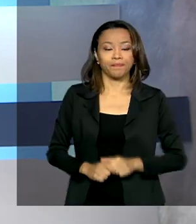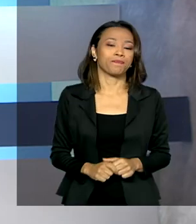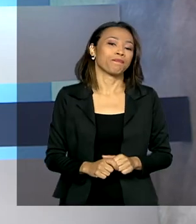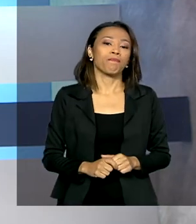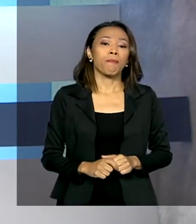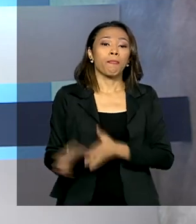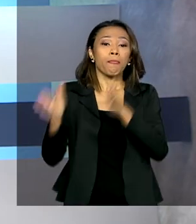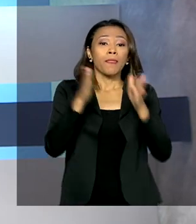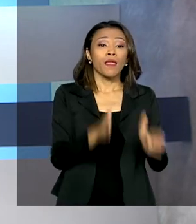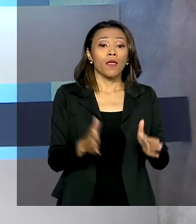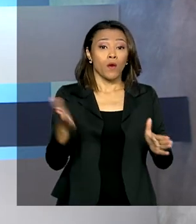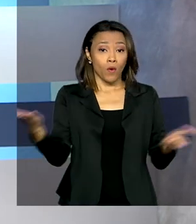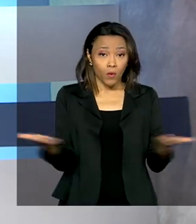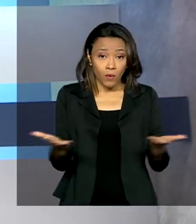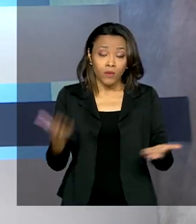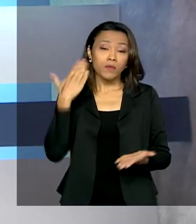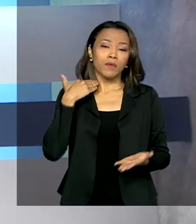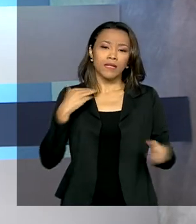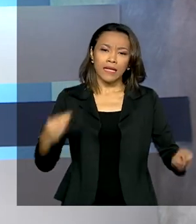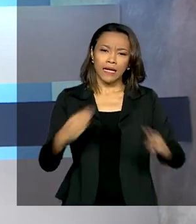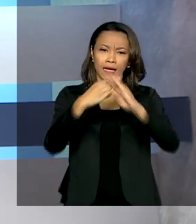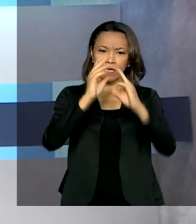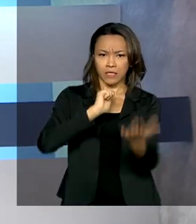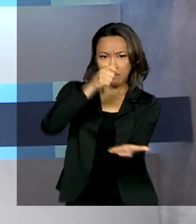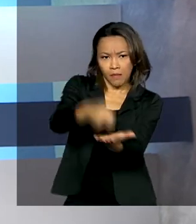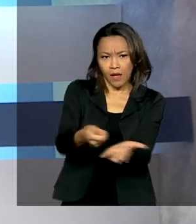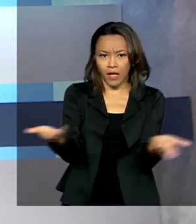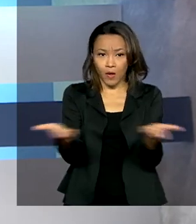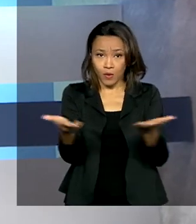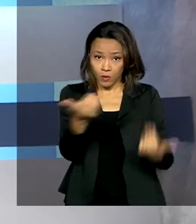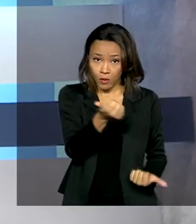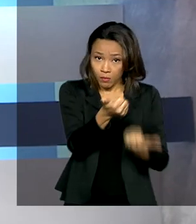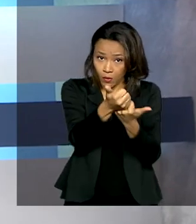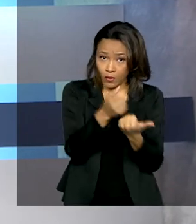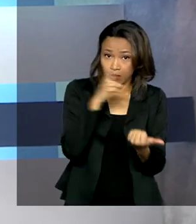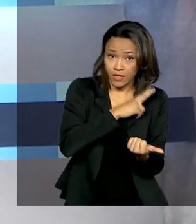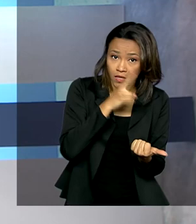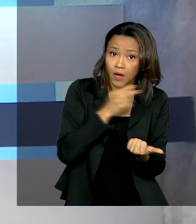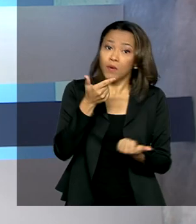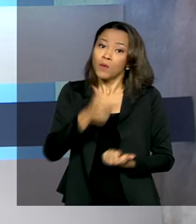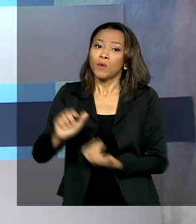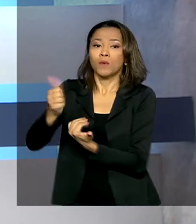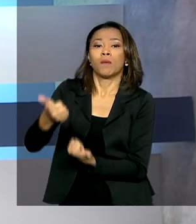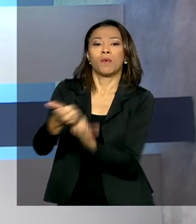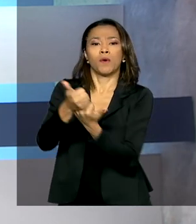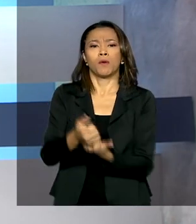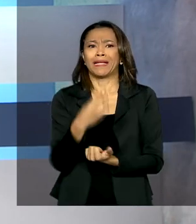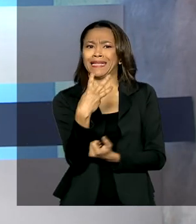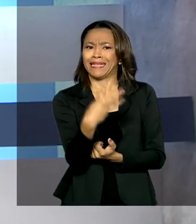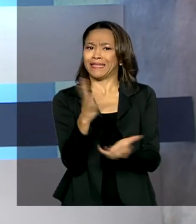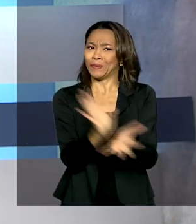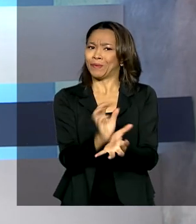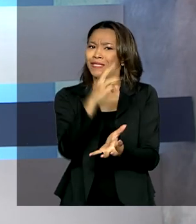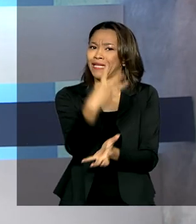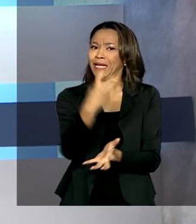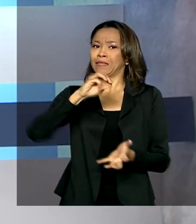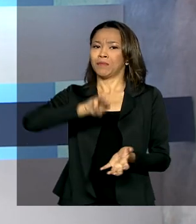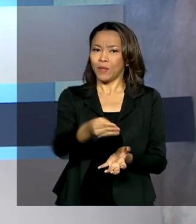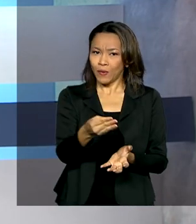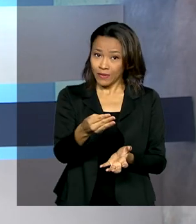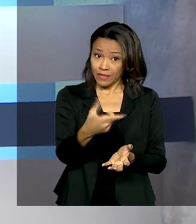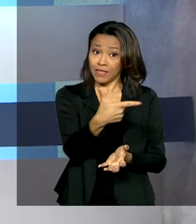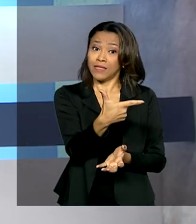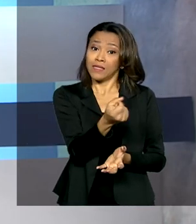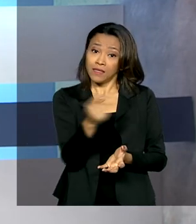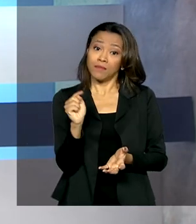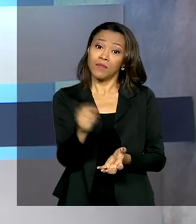A Caixa paga hoje o auxílio emergencial e o auxílio extensão para 3 milhões e 600 mil trabalhadores nascidos em